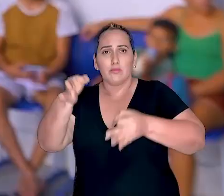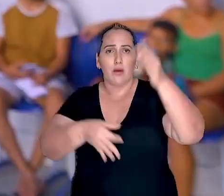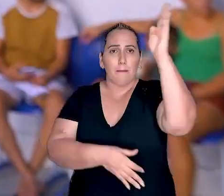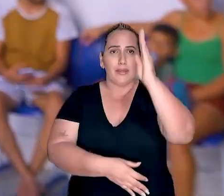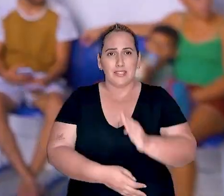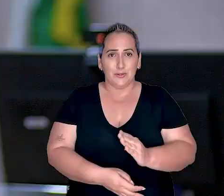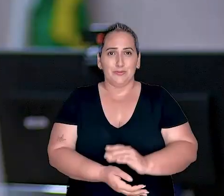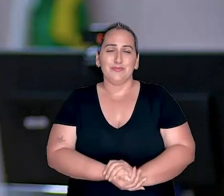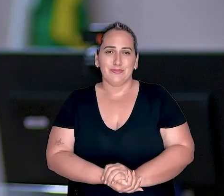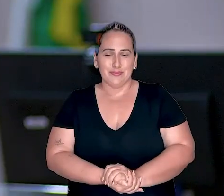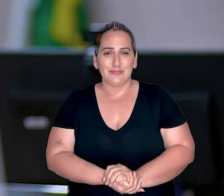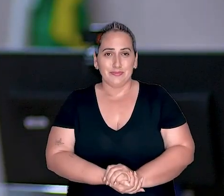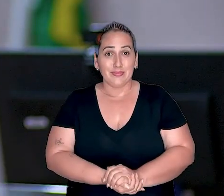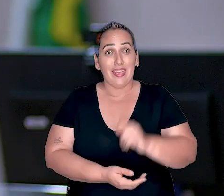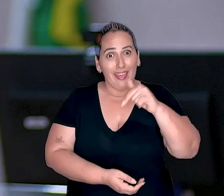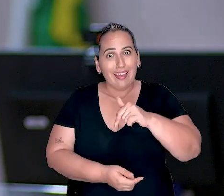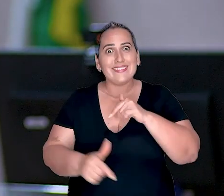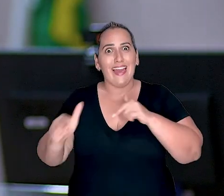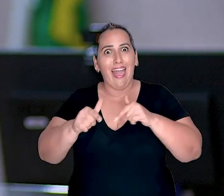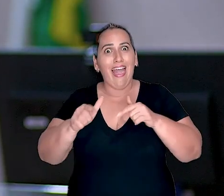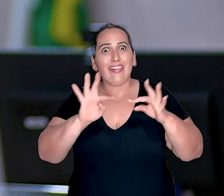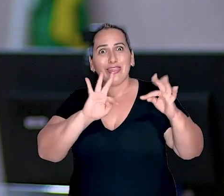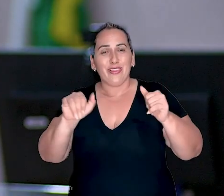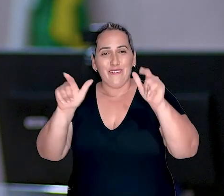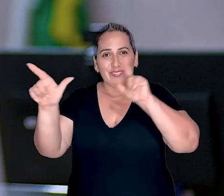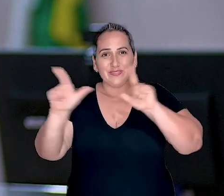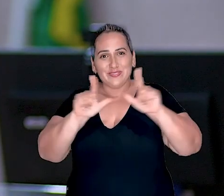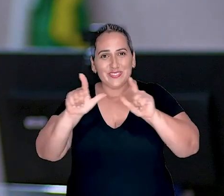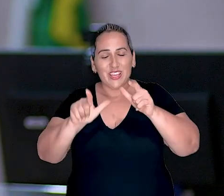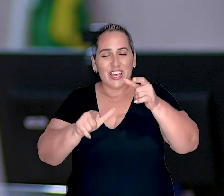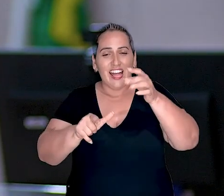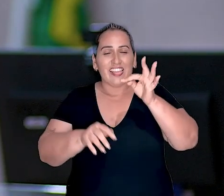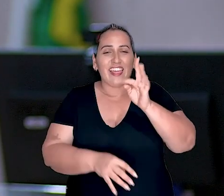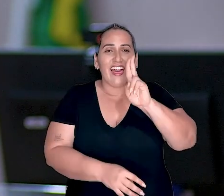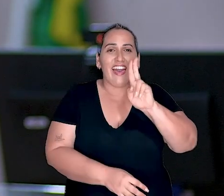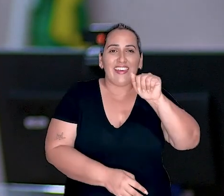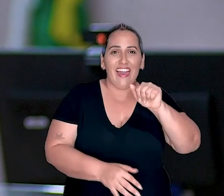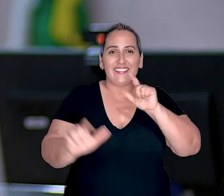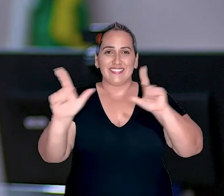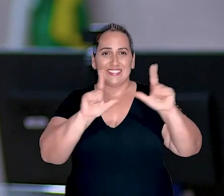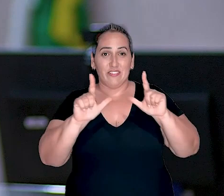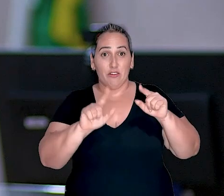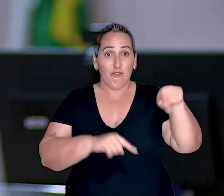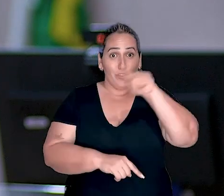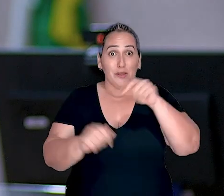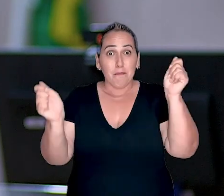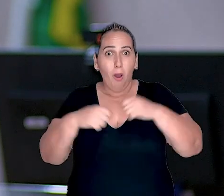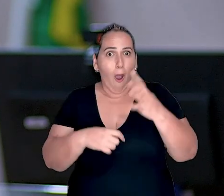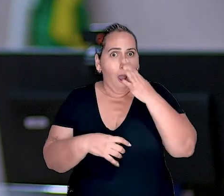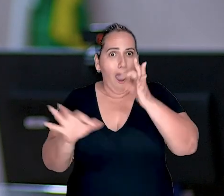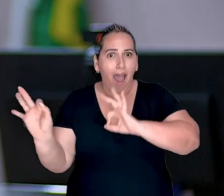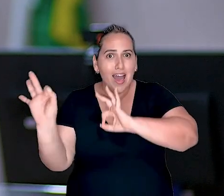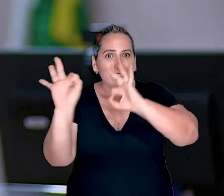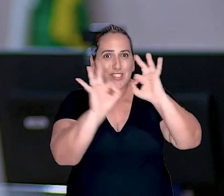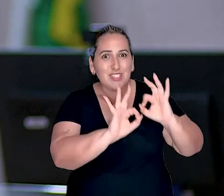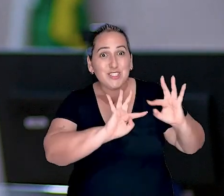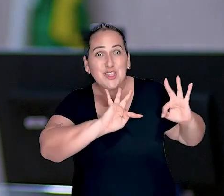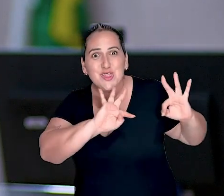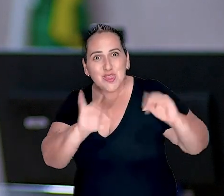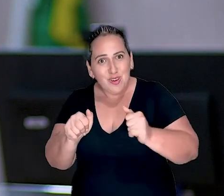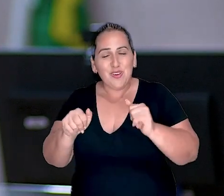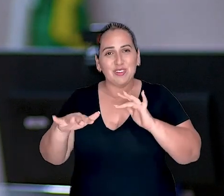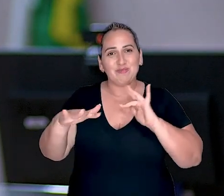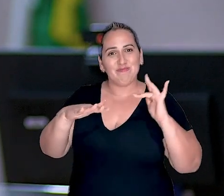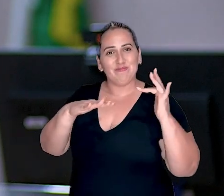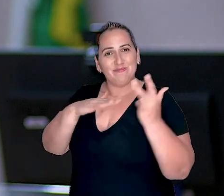lugares do país. Essa foi mais uma edição do programa Justiça Eleitoral na TV. Você pode rever as nossas reportagens no